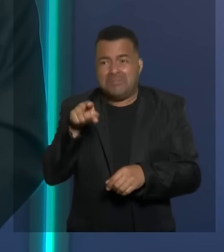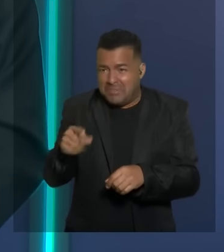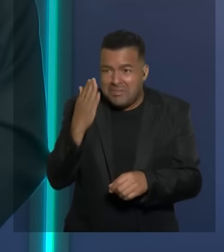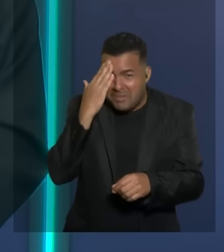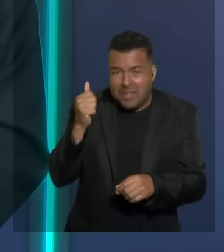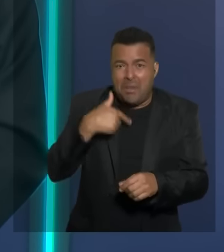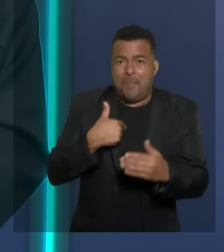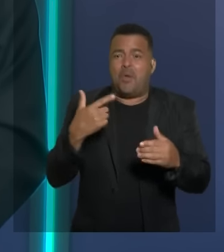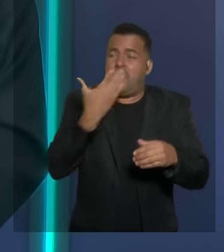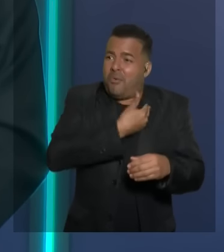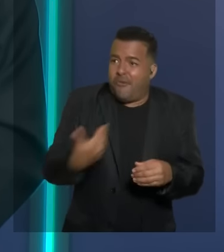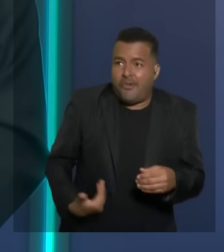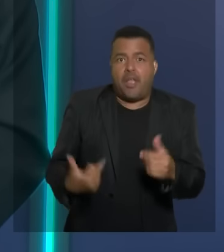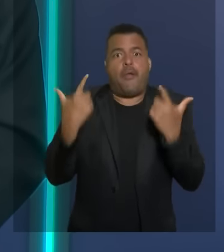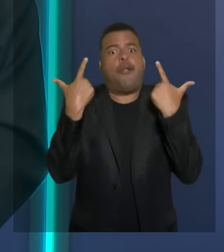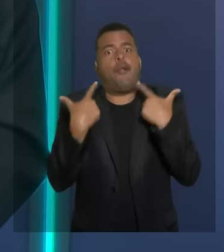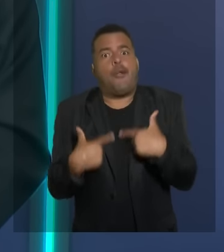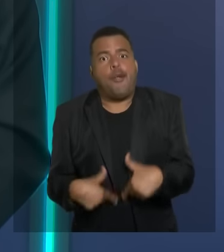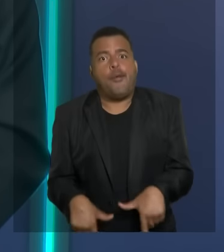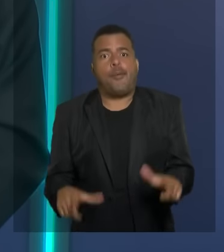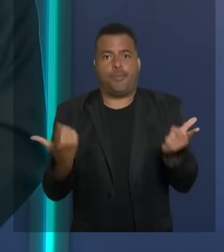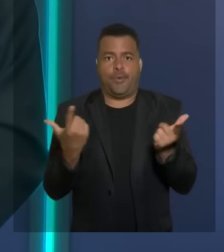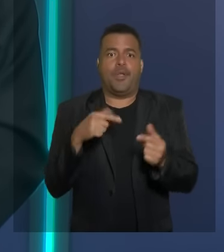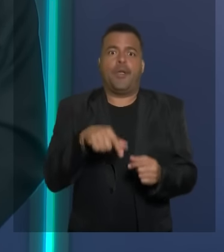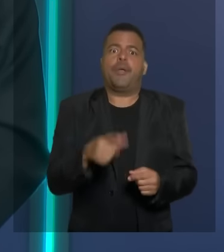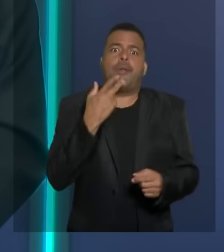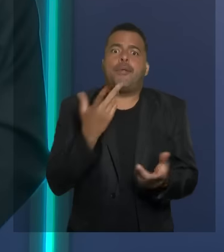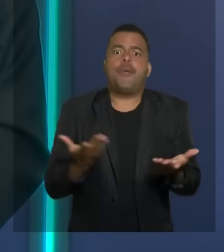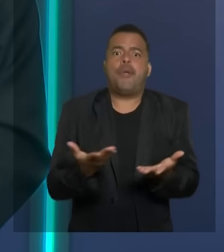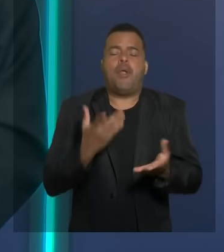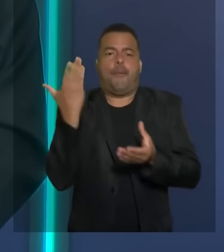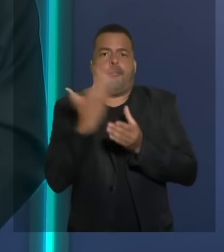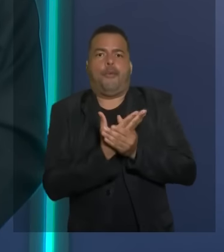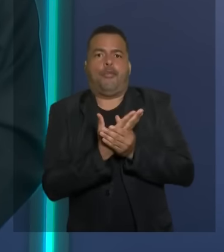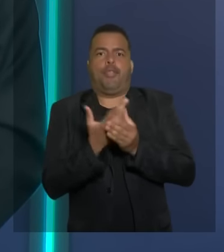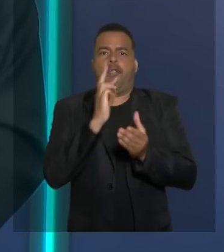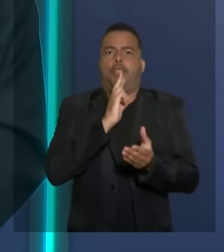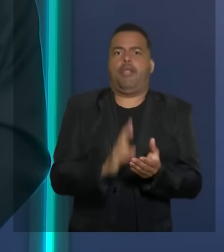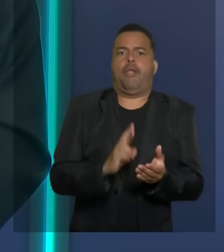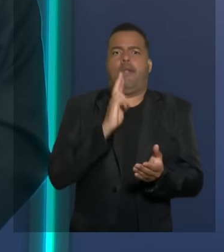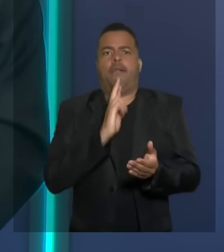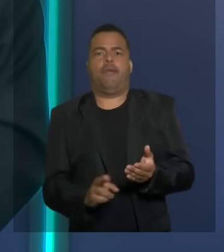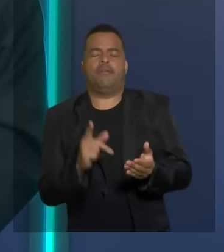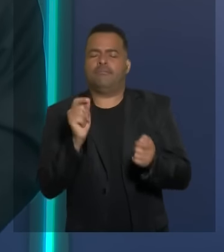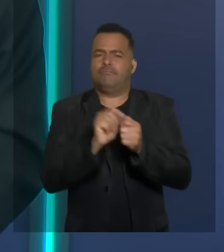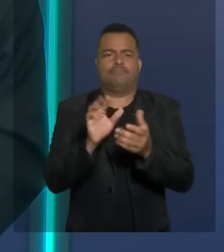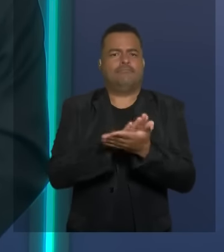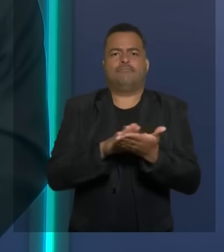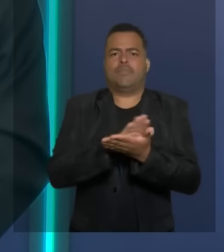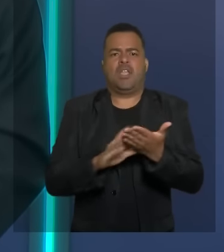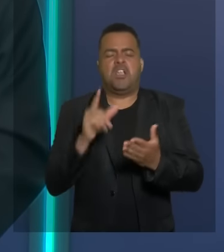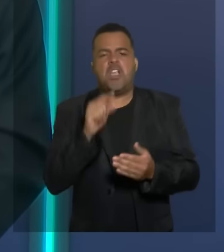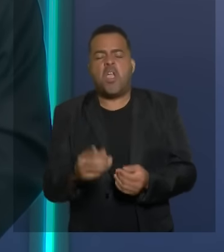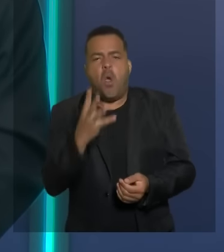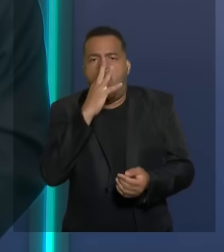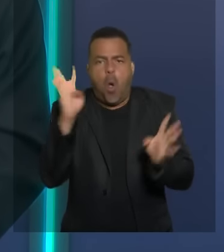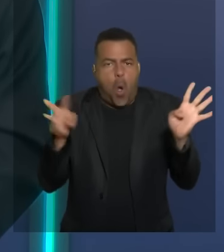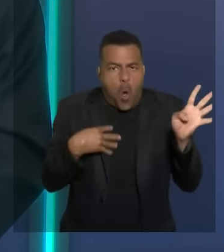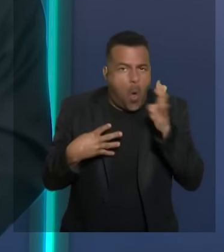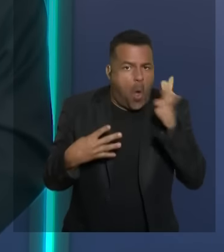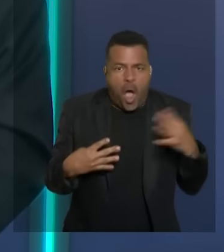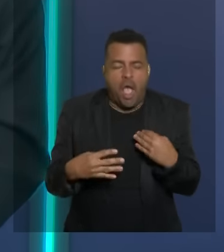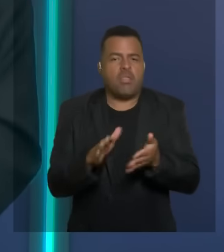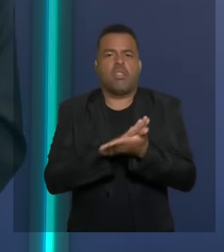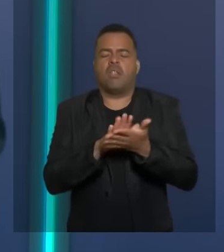governo limpo que eu não respondo nenhum tipo de processo nunca fui acusada de nada tenham as mãos